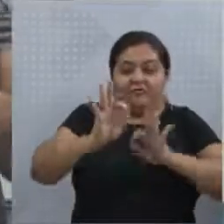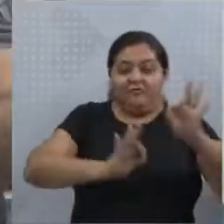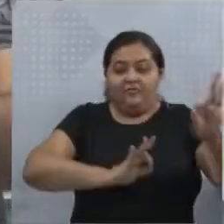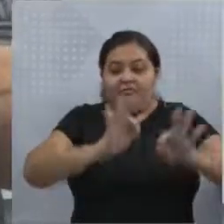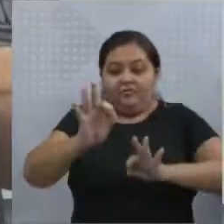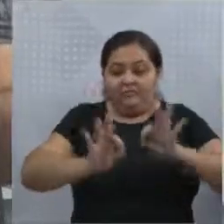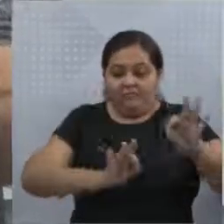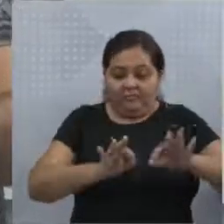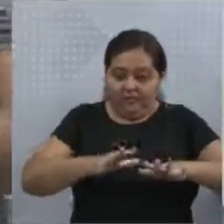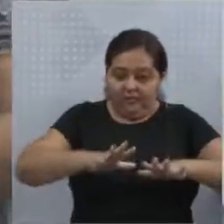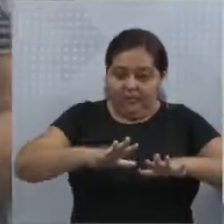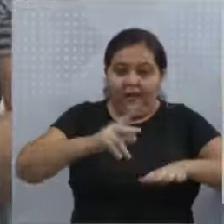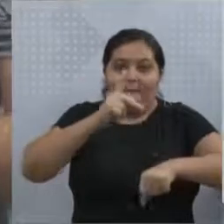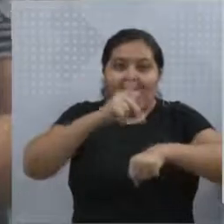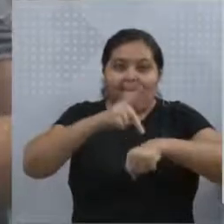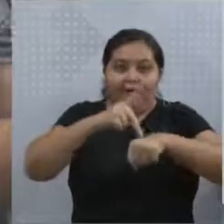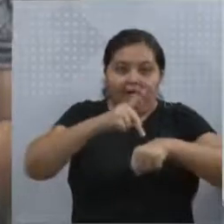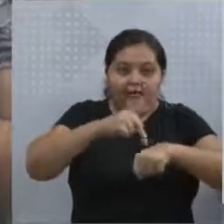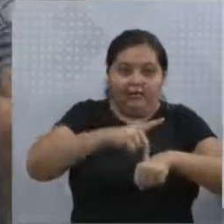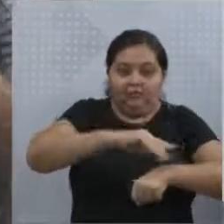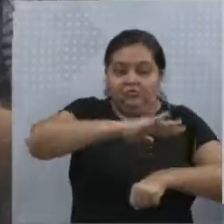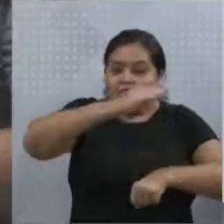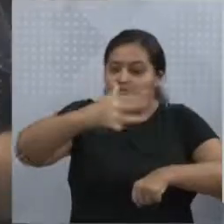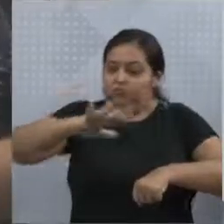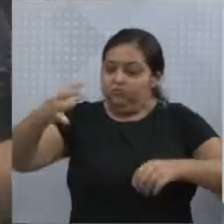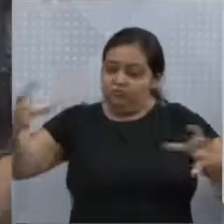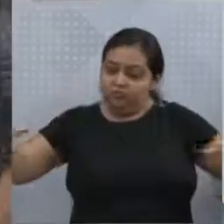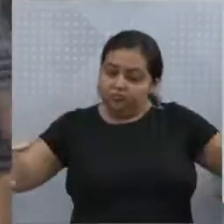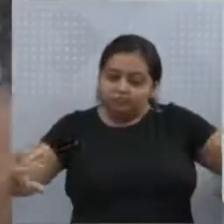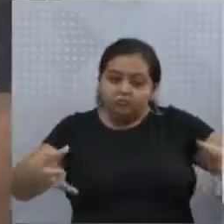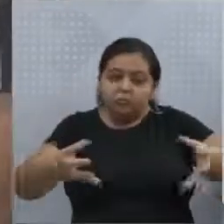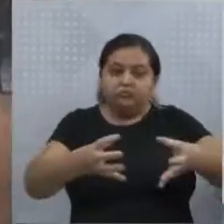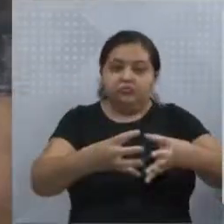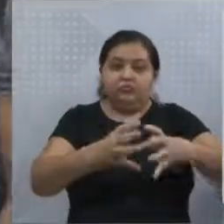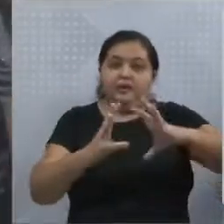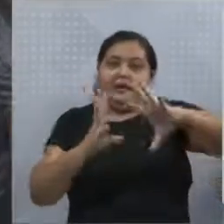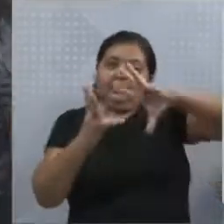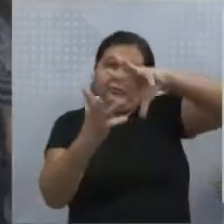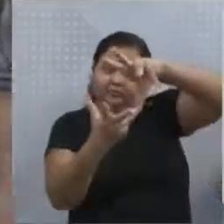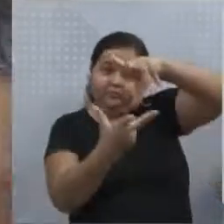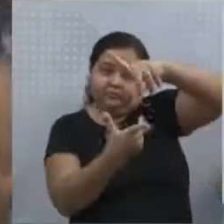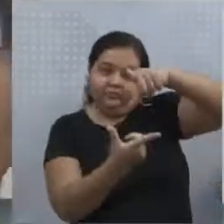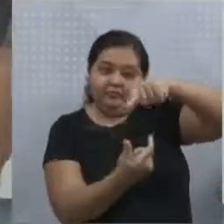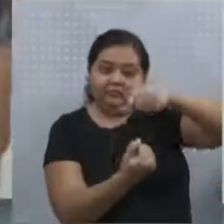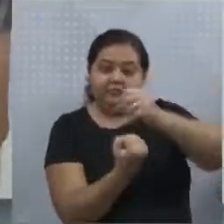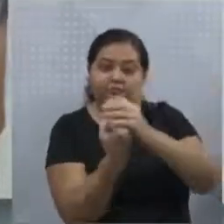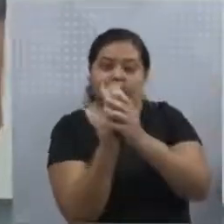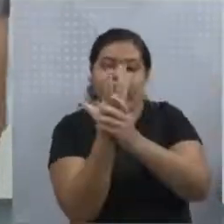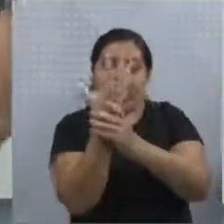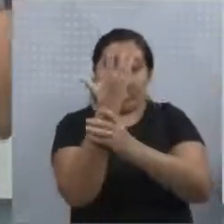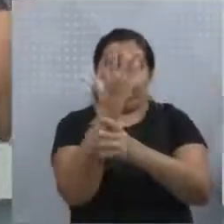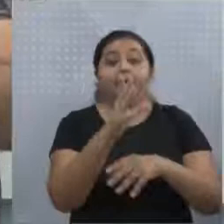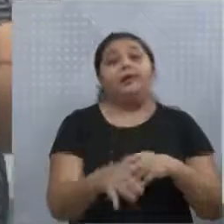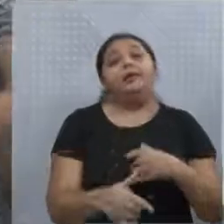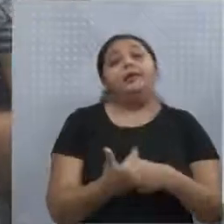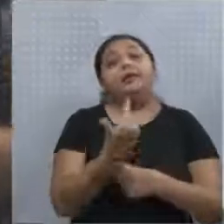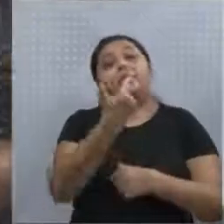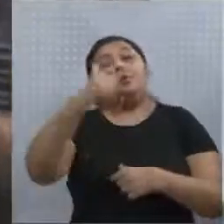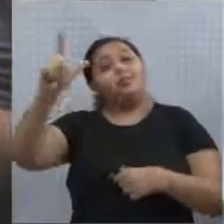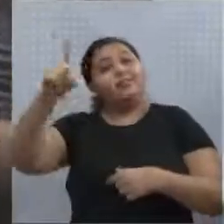aglomeração de rochas, né? Que se atraíam por meio da gravidade, tá? E é a